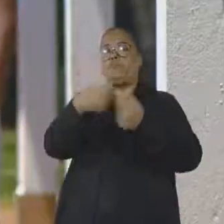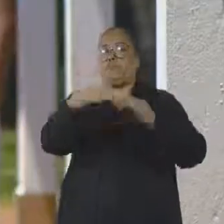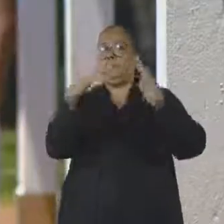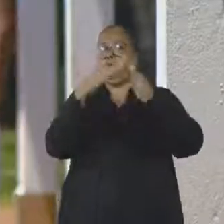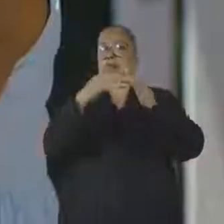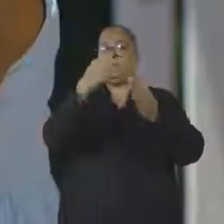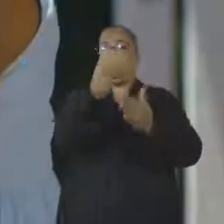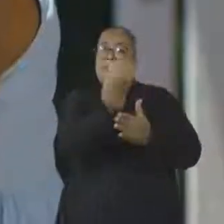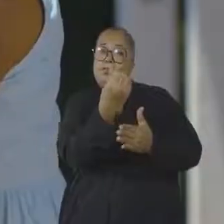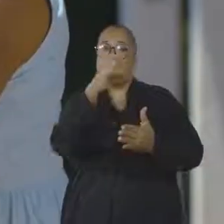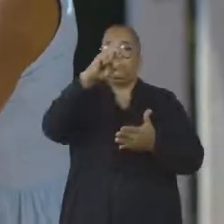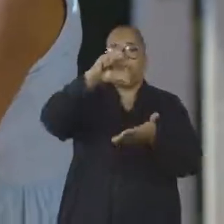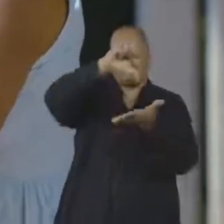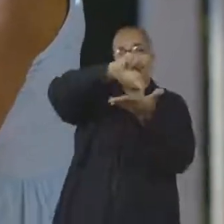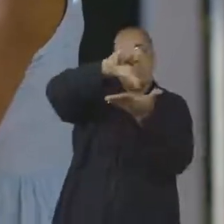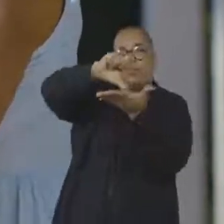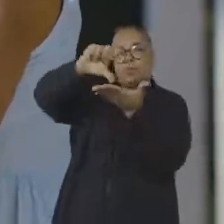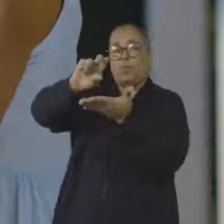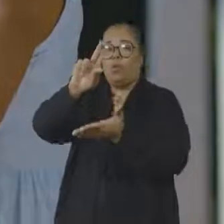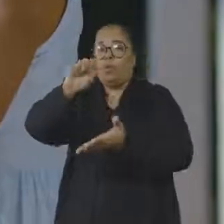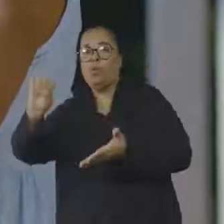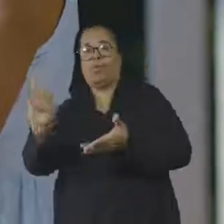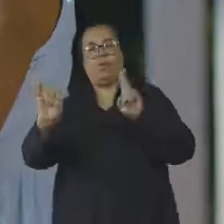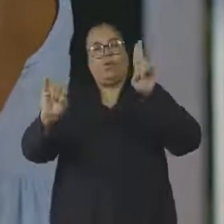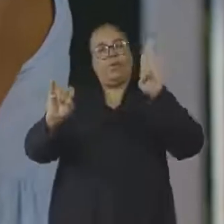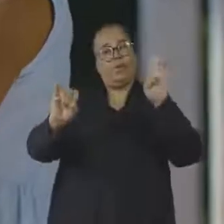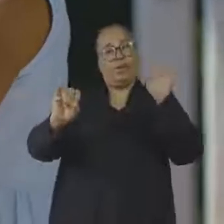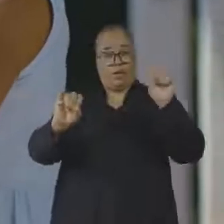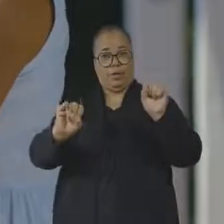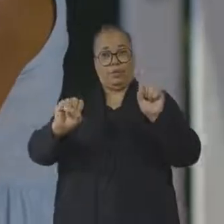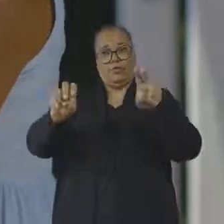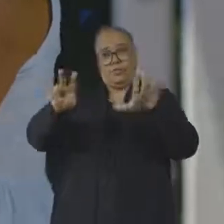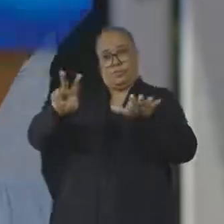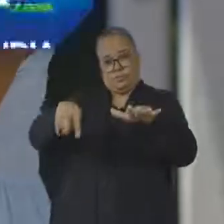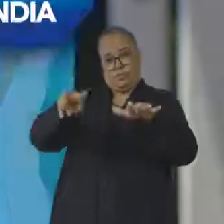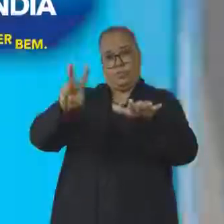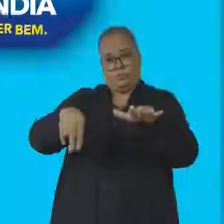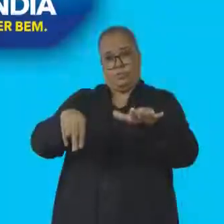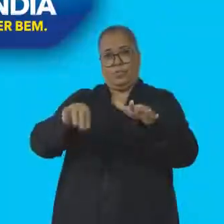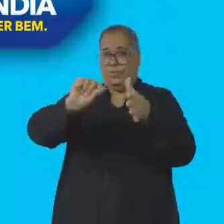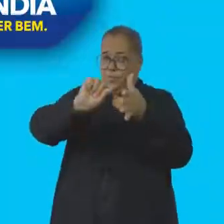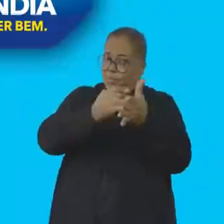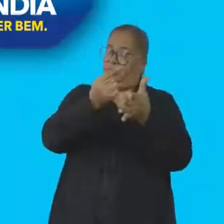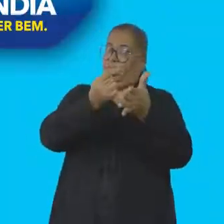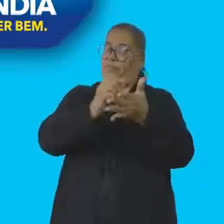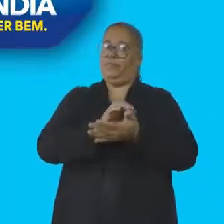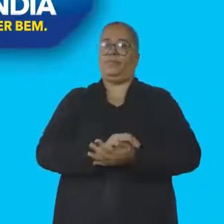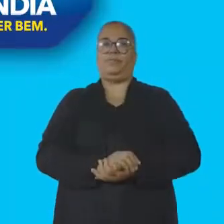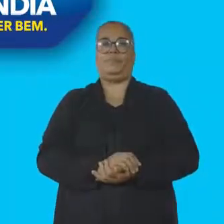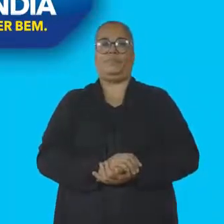dose. Acesse o portal da Prefeitura com seu CPF e data de nascimento e procure a unidade de saúde mais próxima. A hora de se proteger é agora.